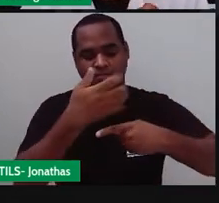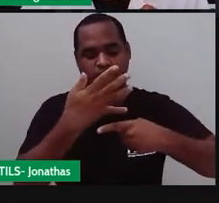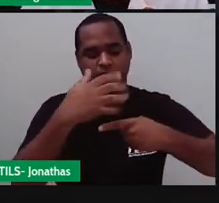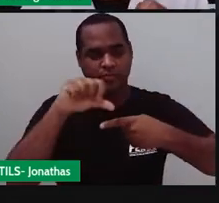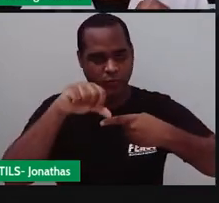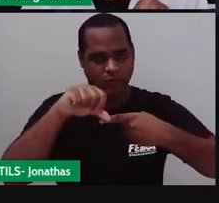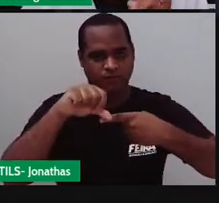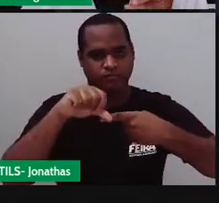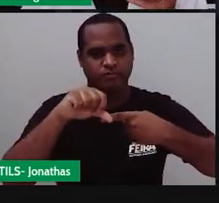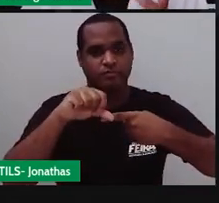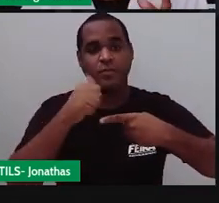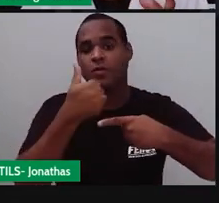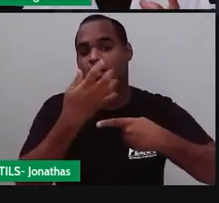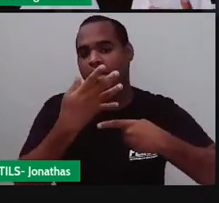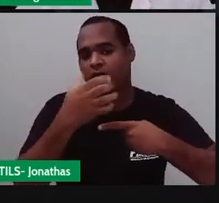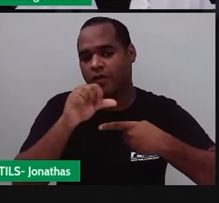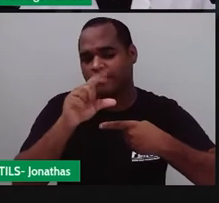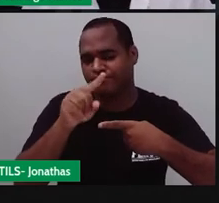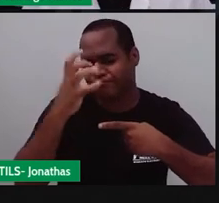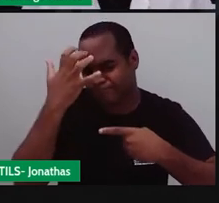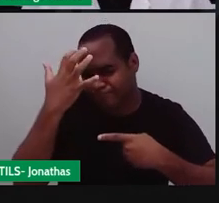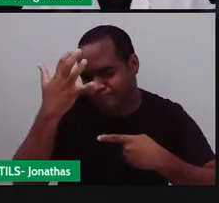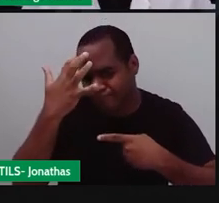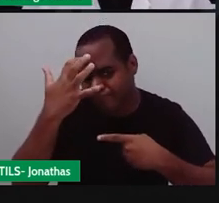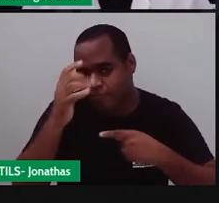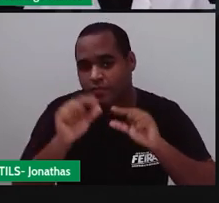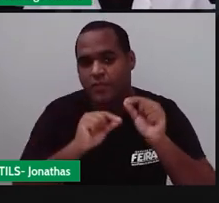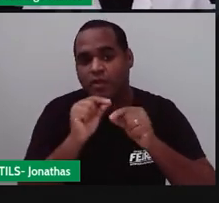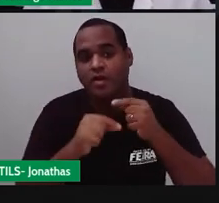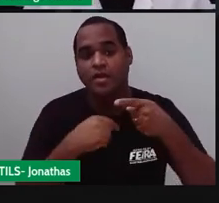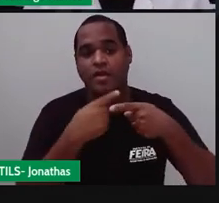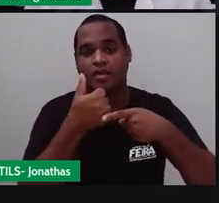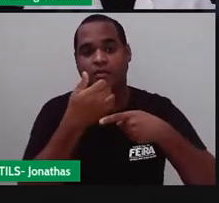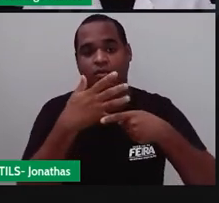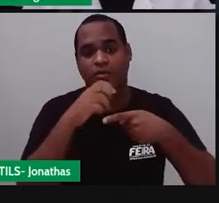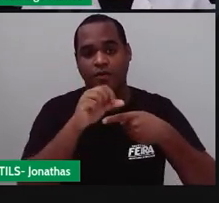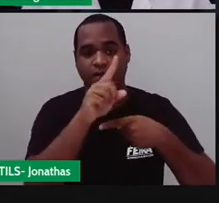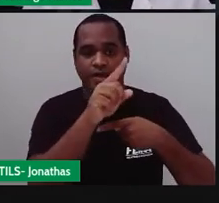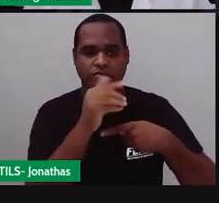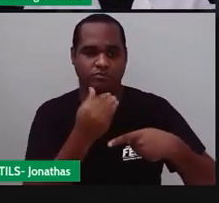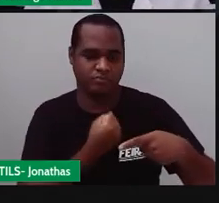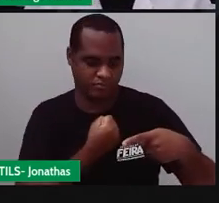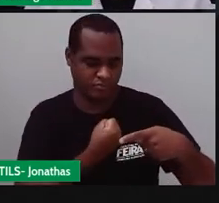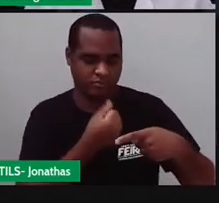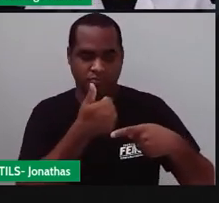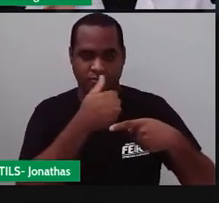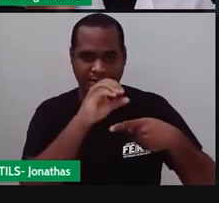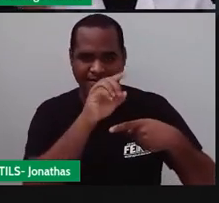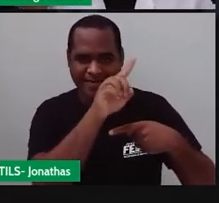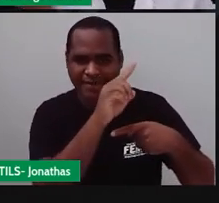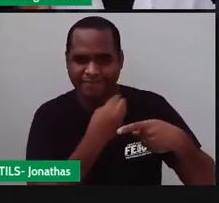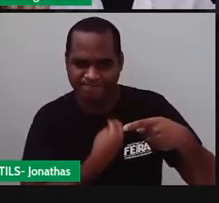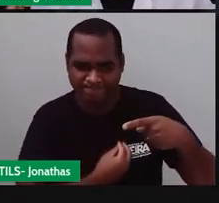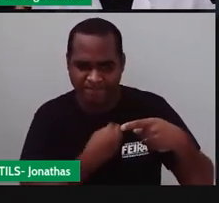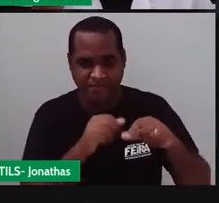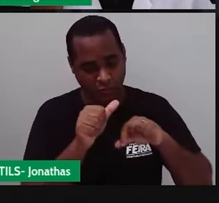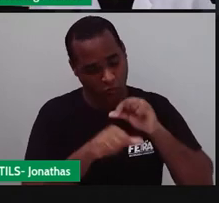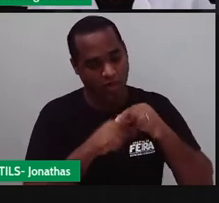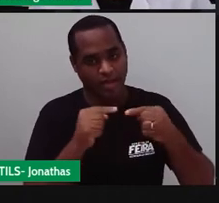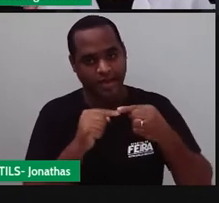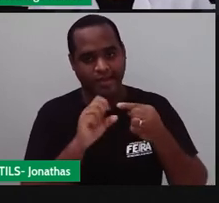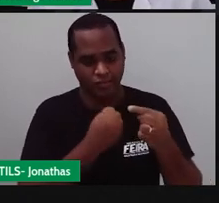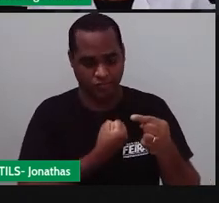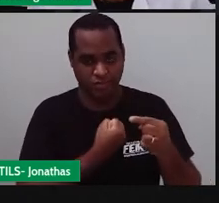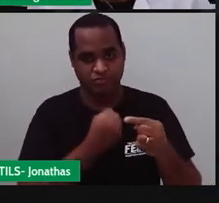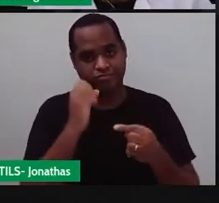149 agora raciocínia comigo se quando lá embaixo era 10 e no número com vírgula tinha que aparecer um algarismo